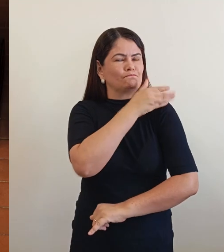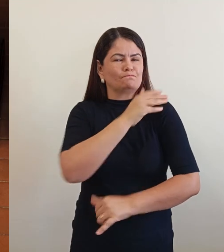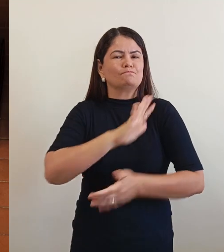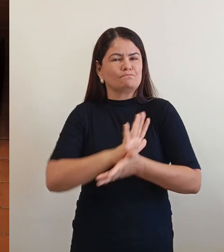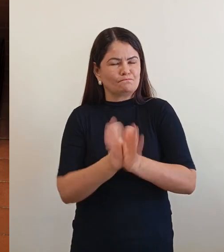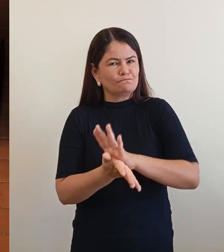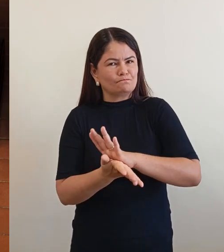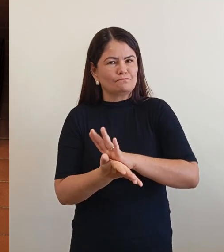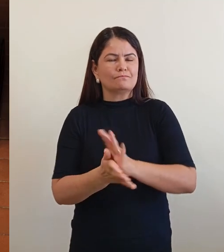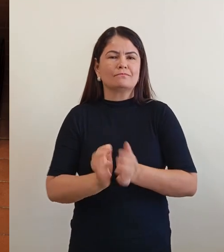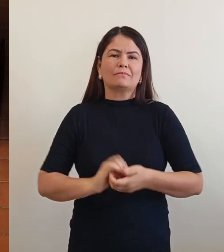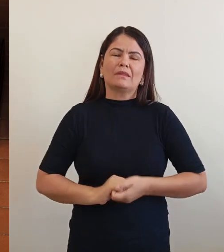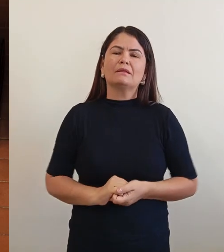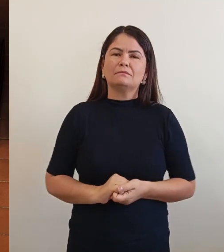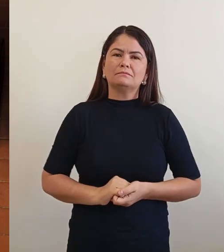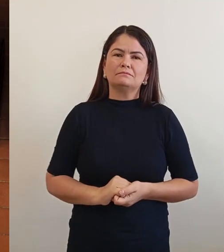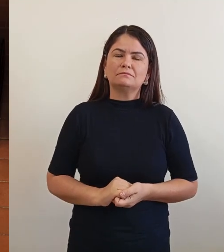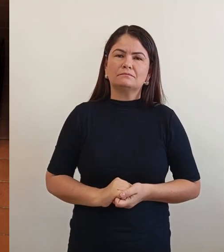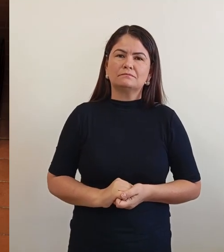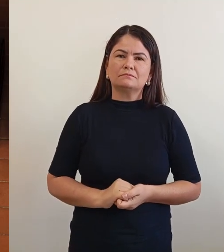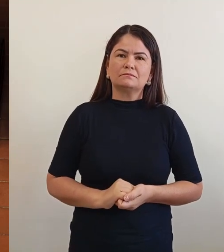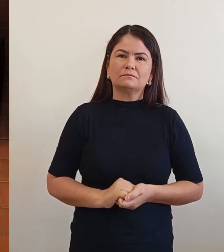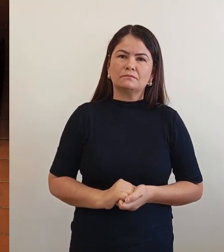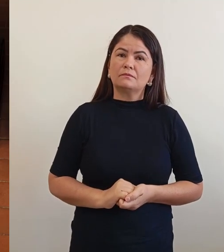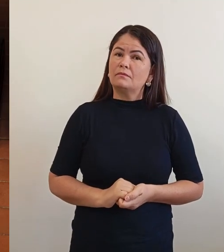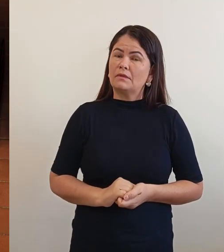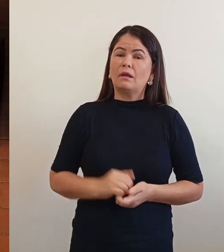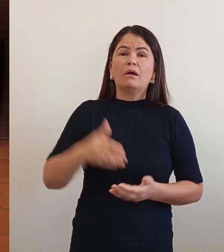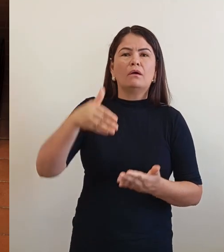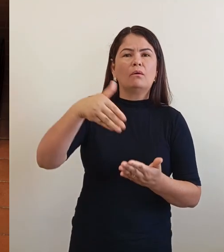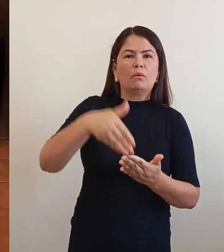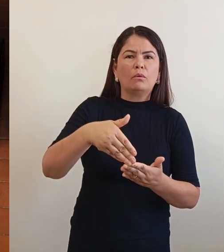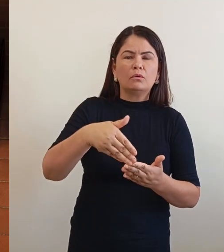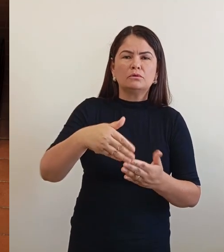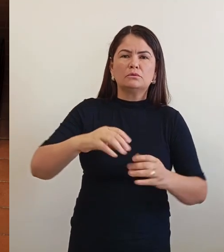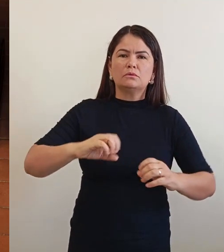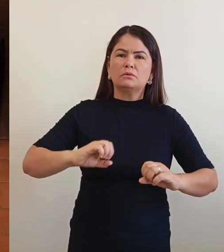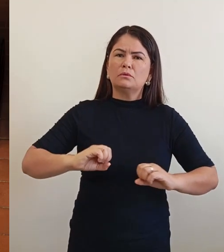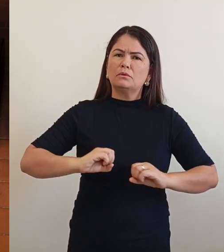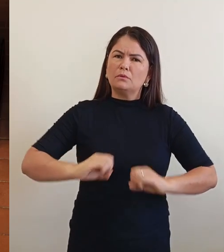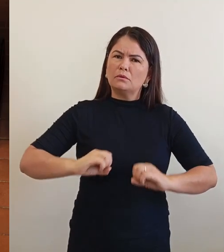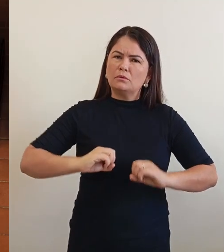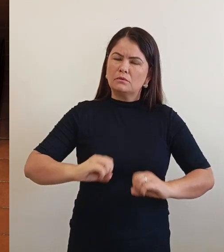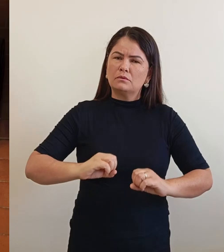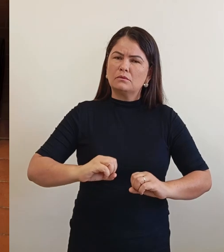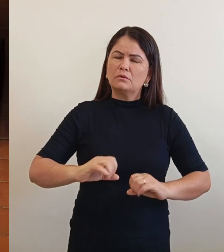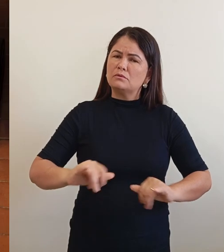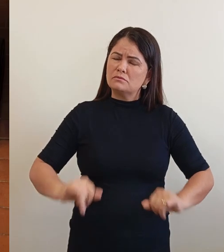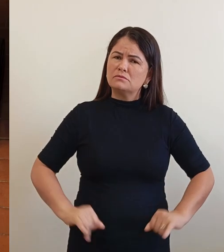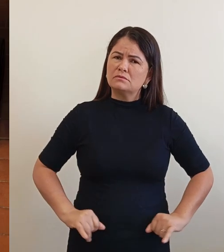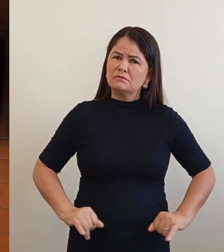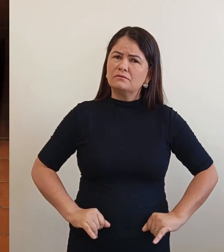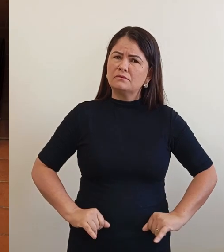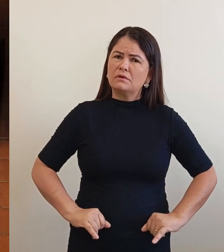Tanto é que, no último debate, eu sofri um grande preconceito no debate.